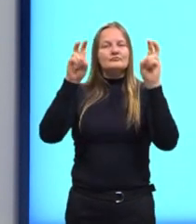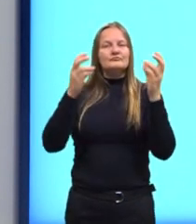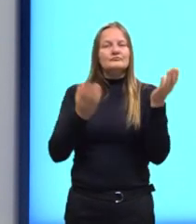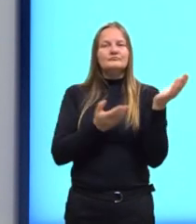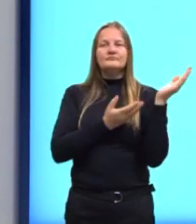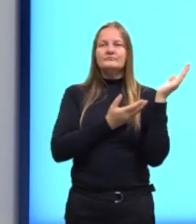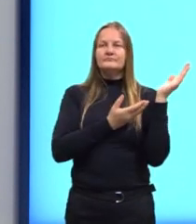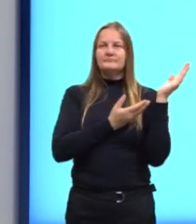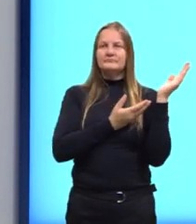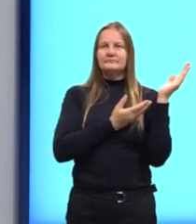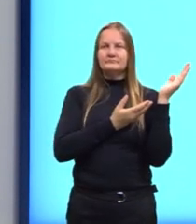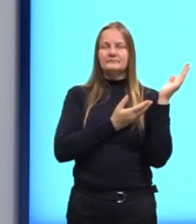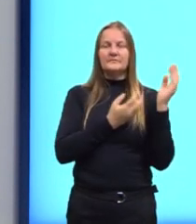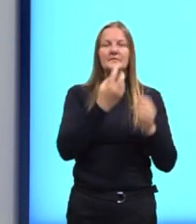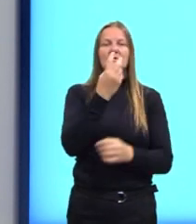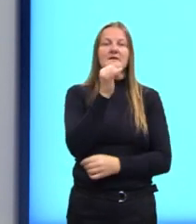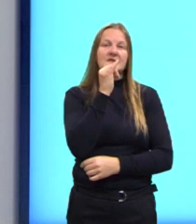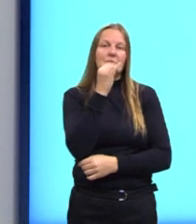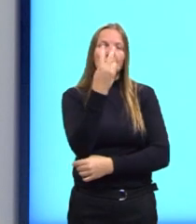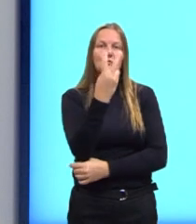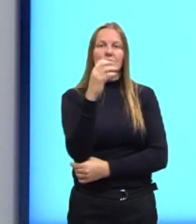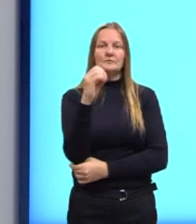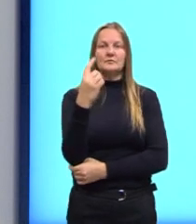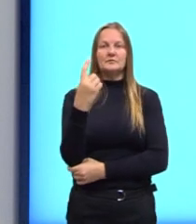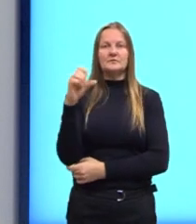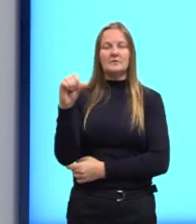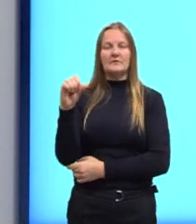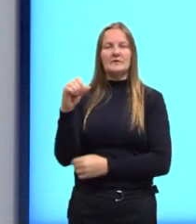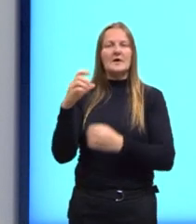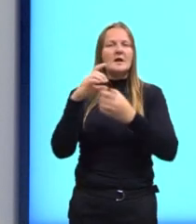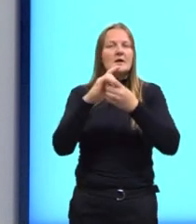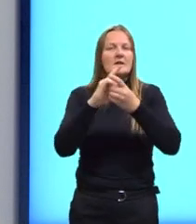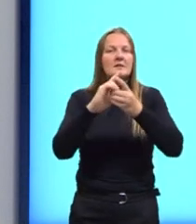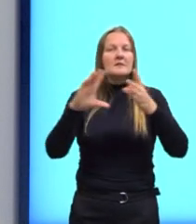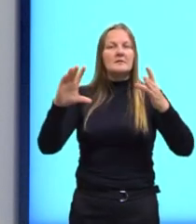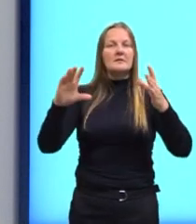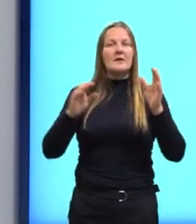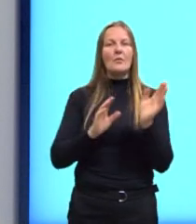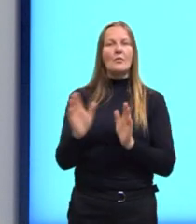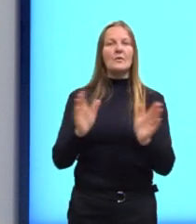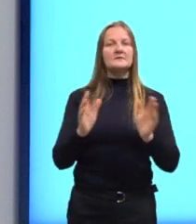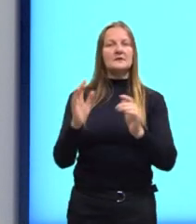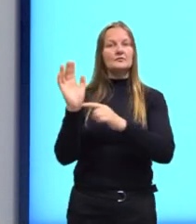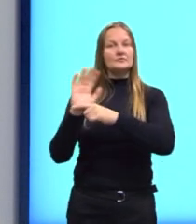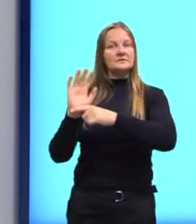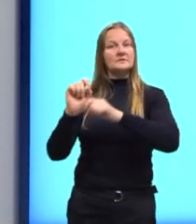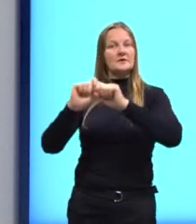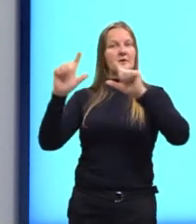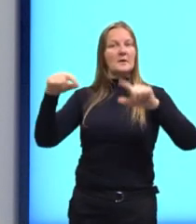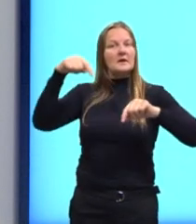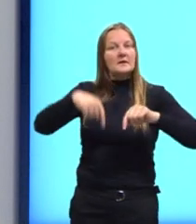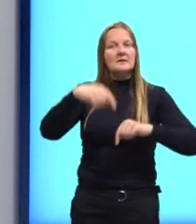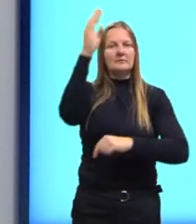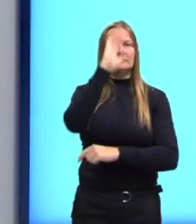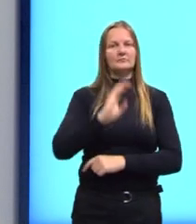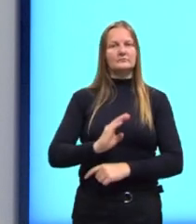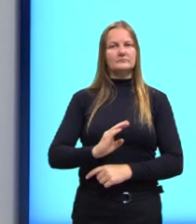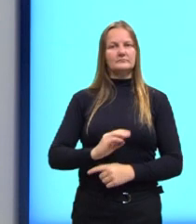exemplo, de 2019, que era democratização do acesso ao cinema no Brasil.